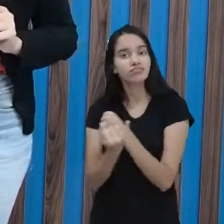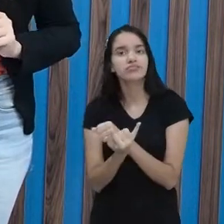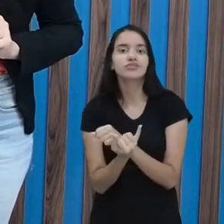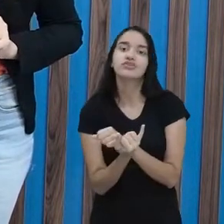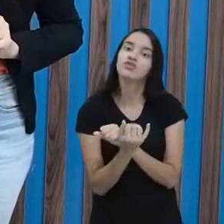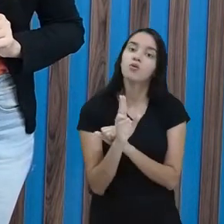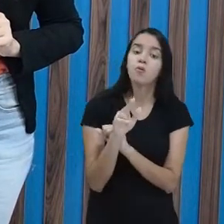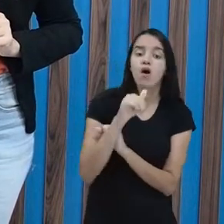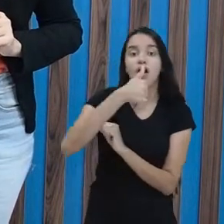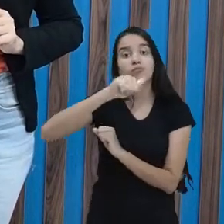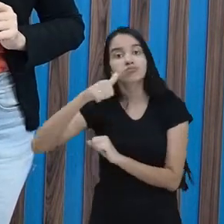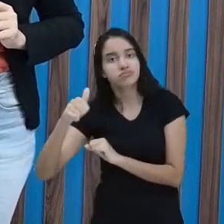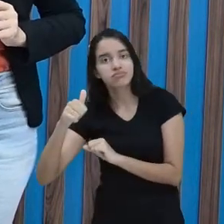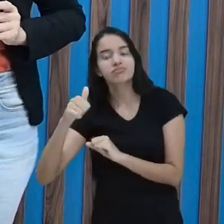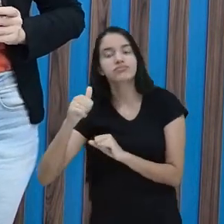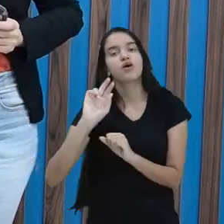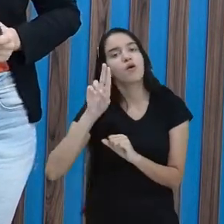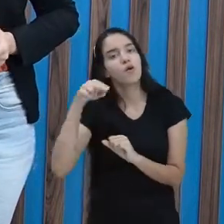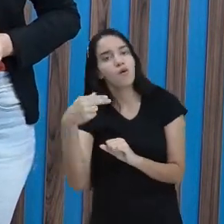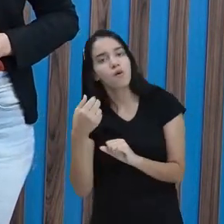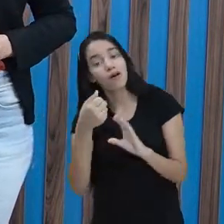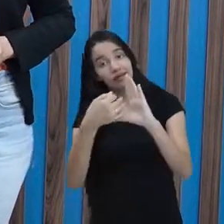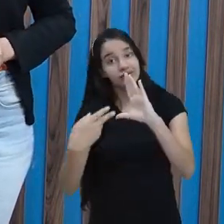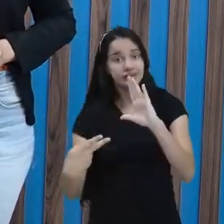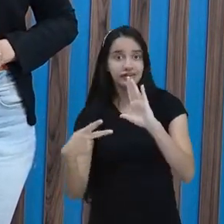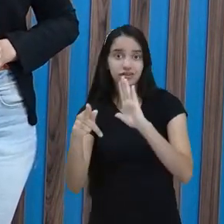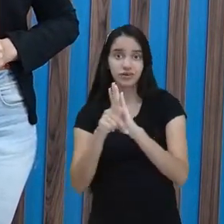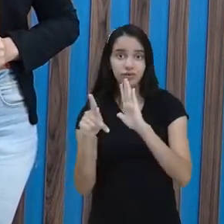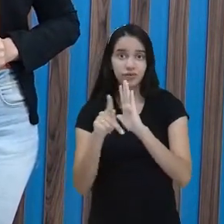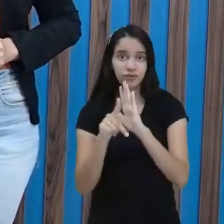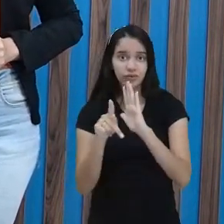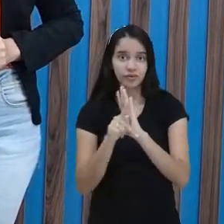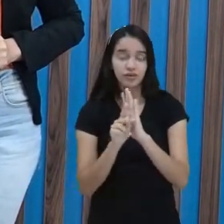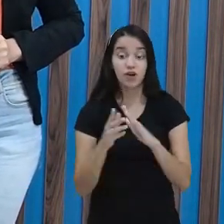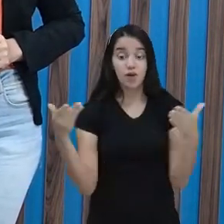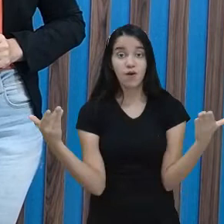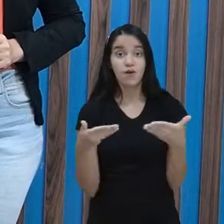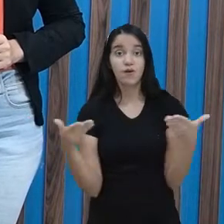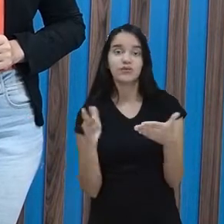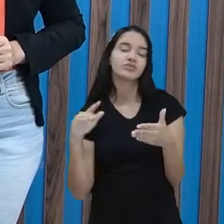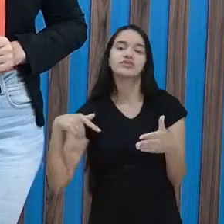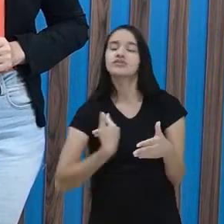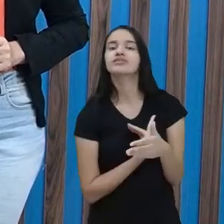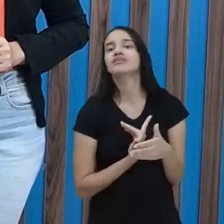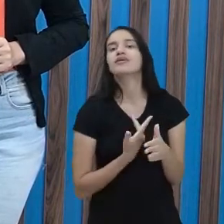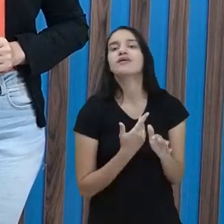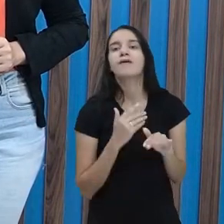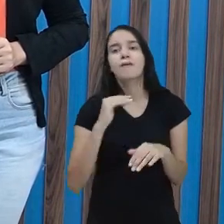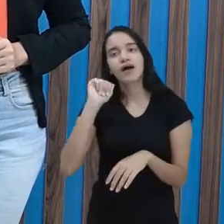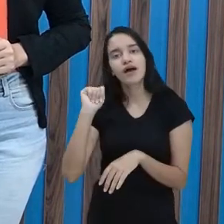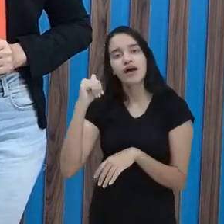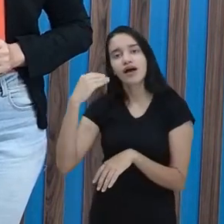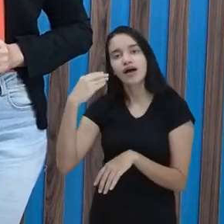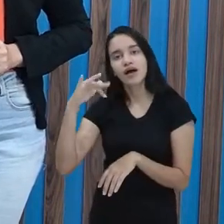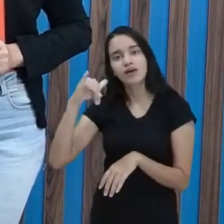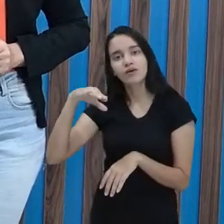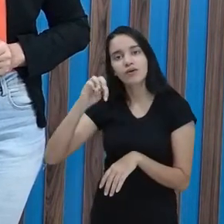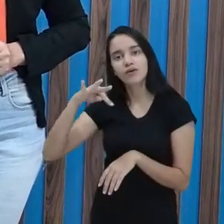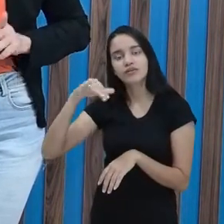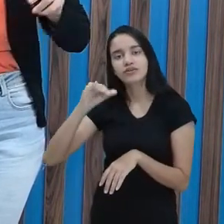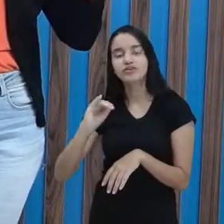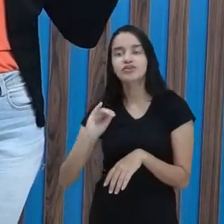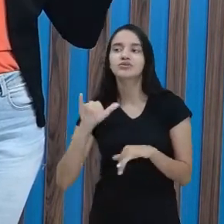uma qualidade ou uma característica. Hoje iremos fazer um acróstico. Sabe de quem?